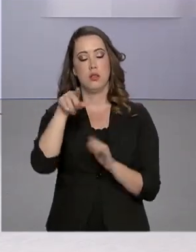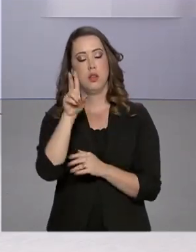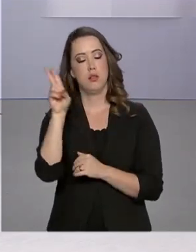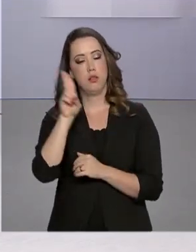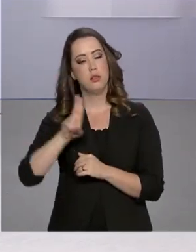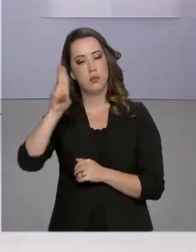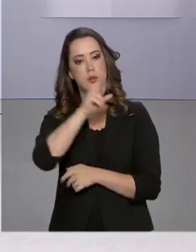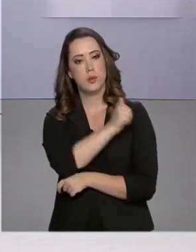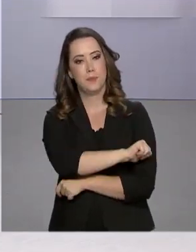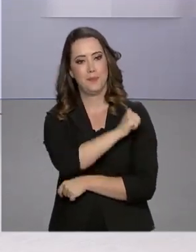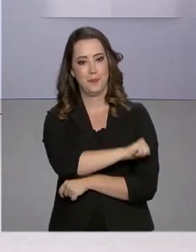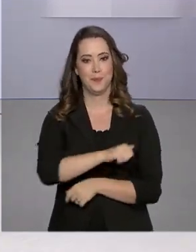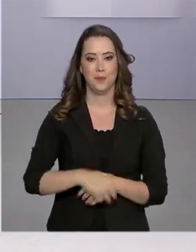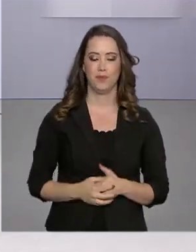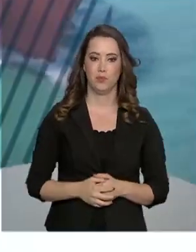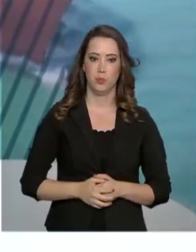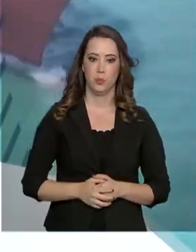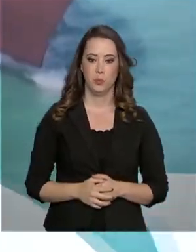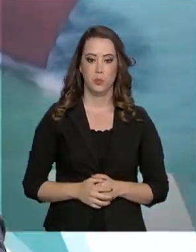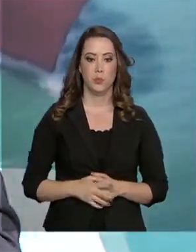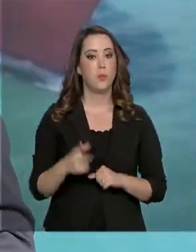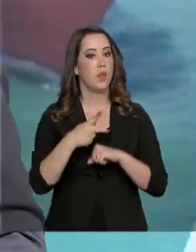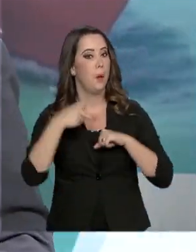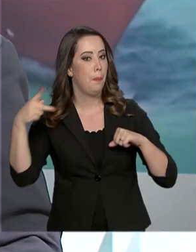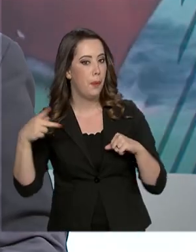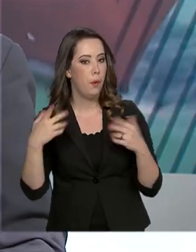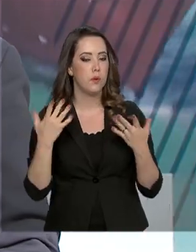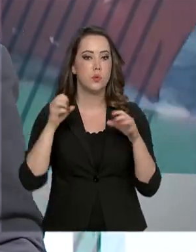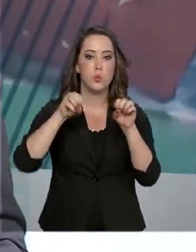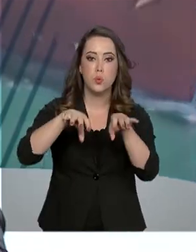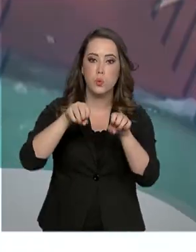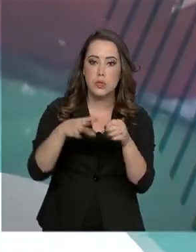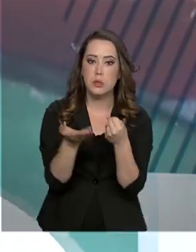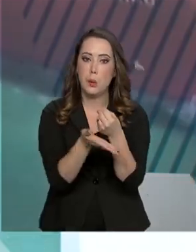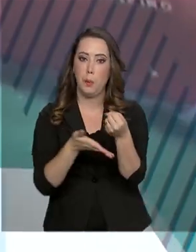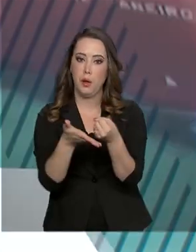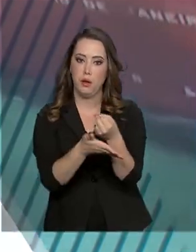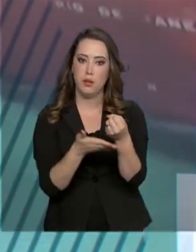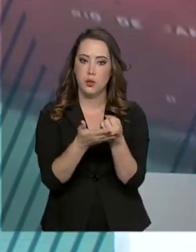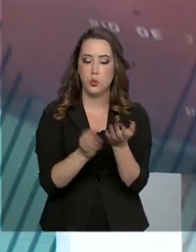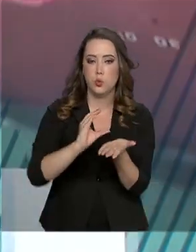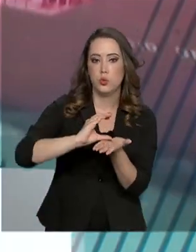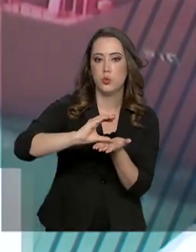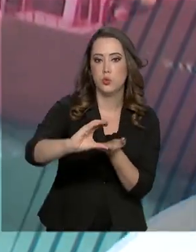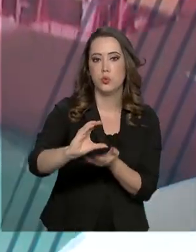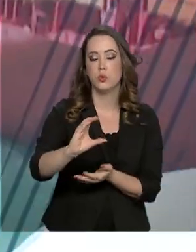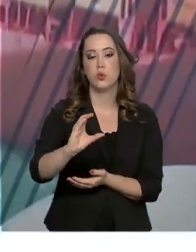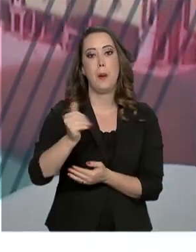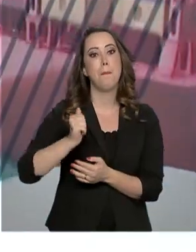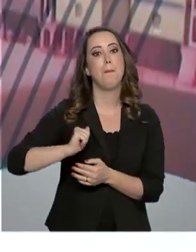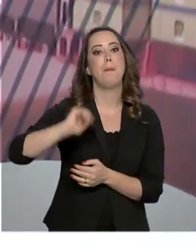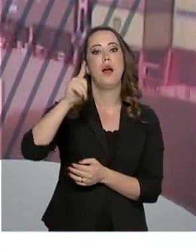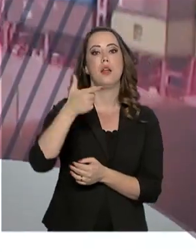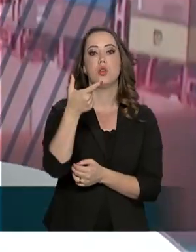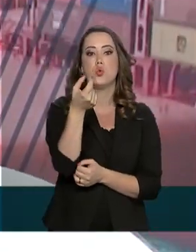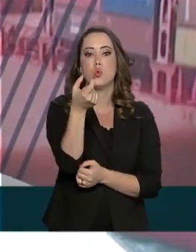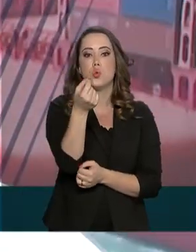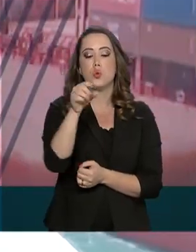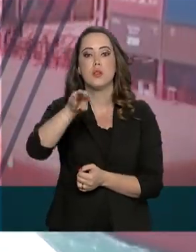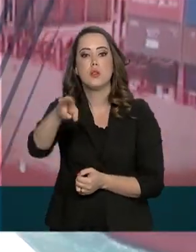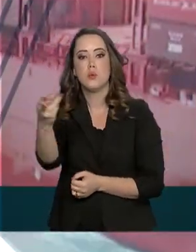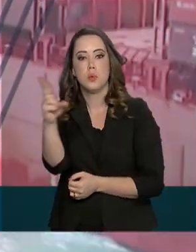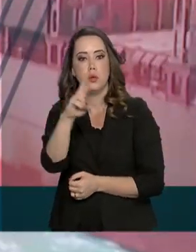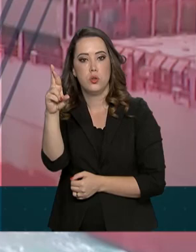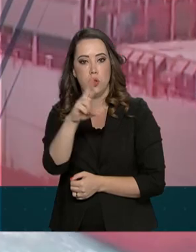Federal do Rio de Janeiro. E a pós-graduação e educação básica receberam um investimento extra de 200